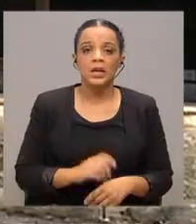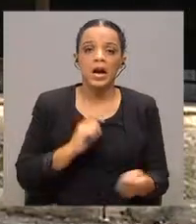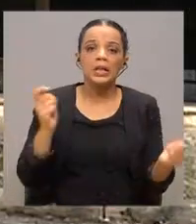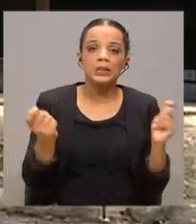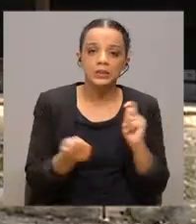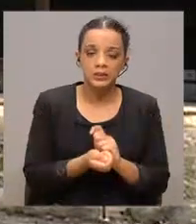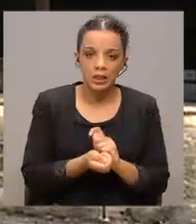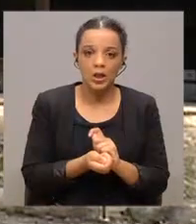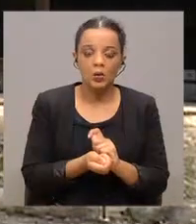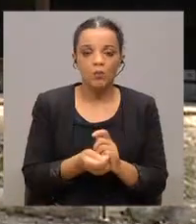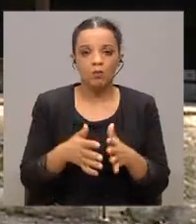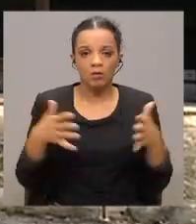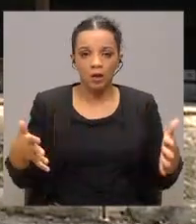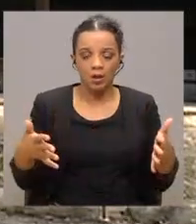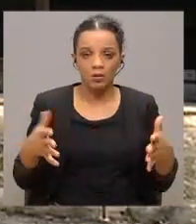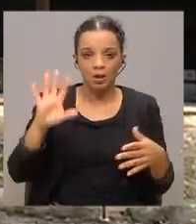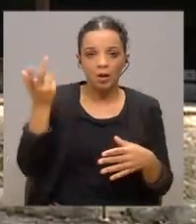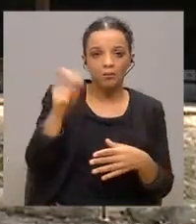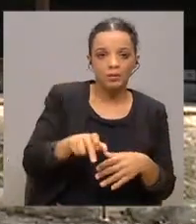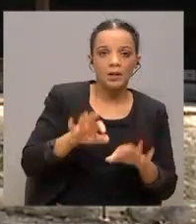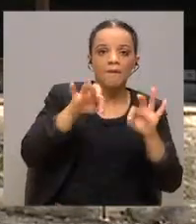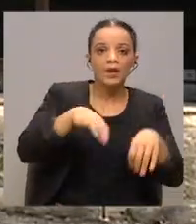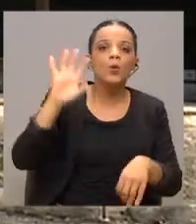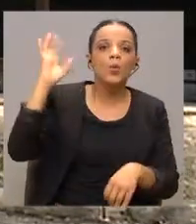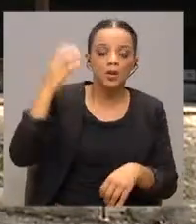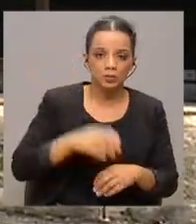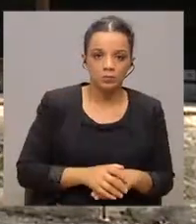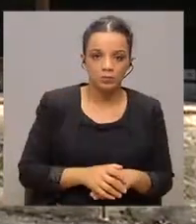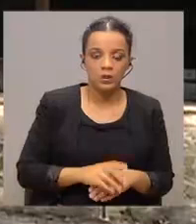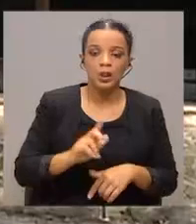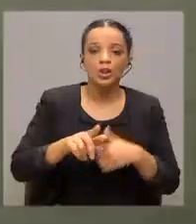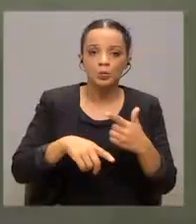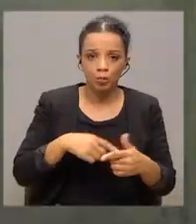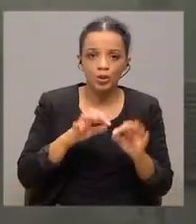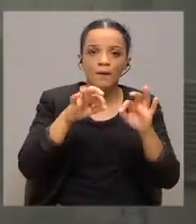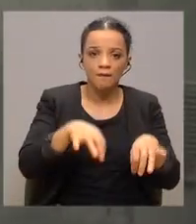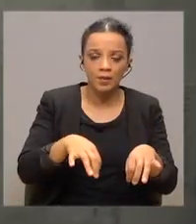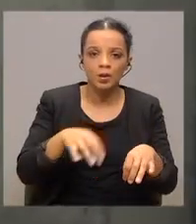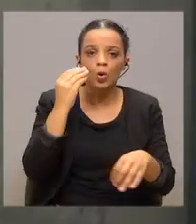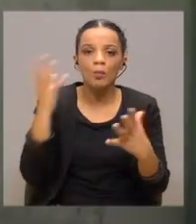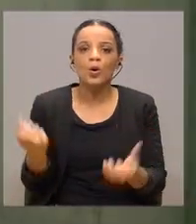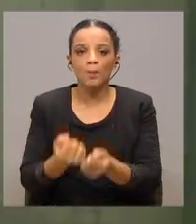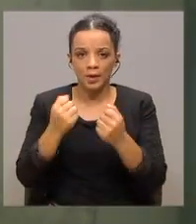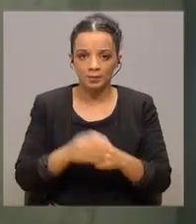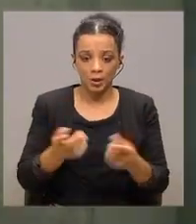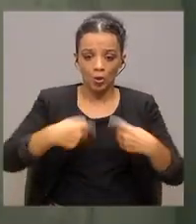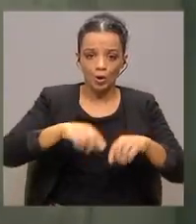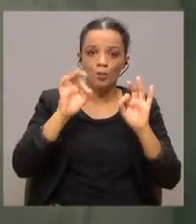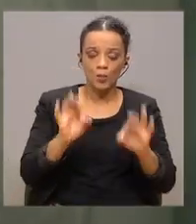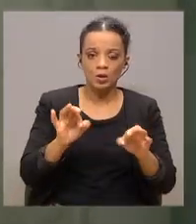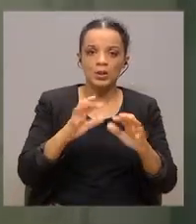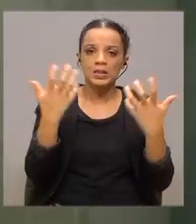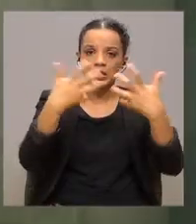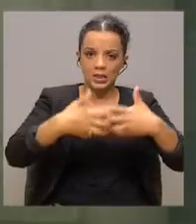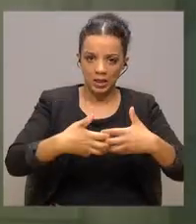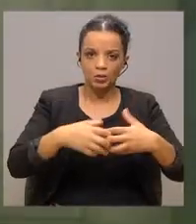muito grande ao que está a passar e quando terminar, como é que recupera? Após a reunião, os sete sindicatos fizeram um comunicado